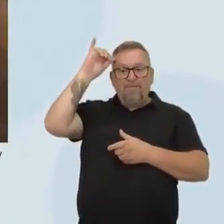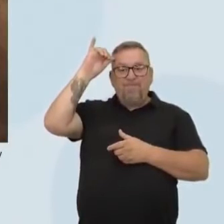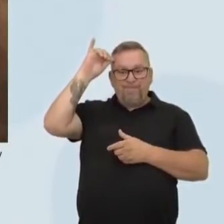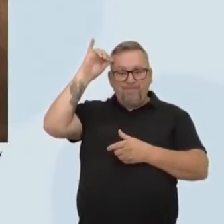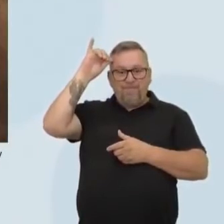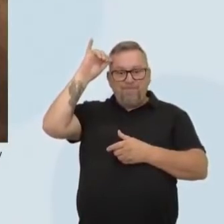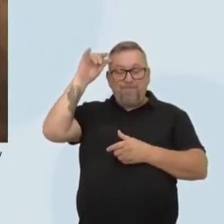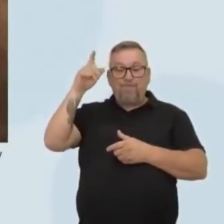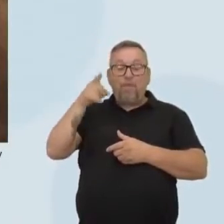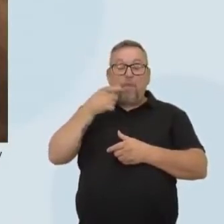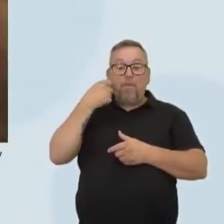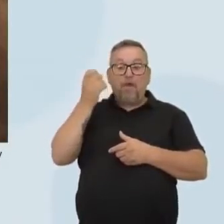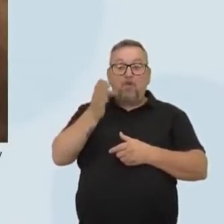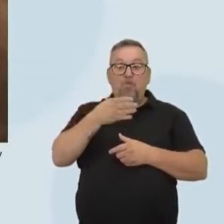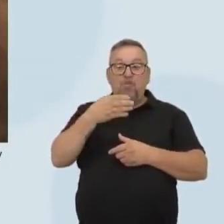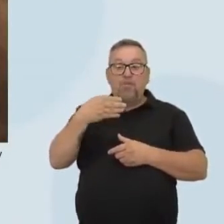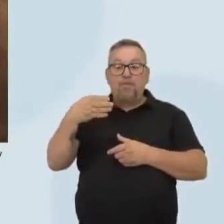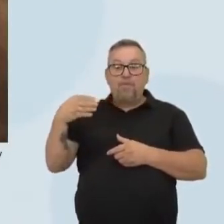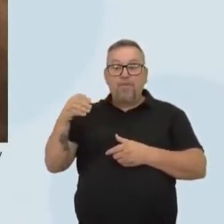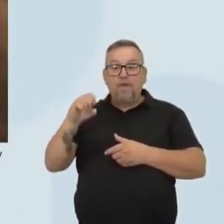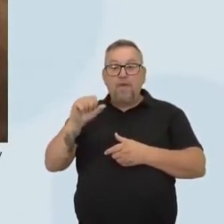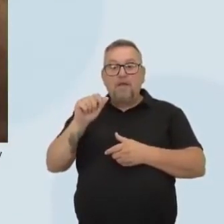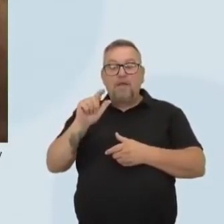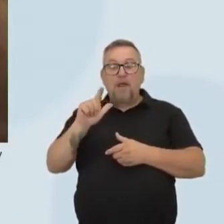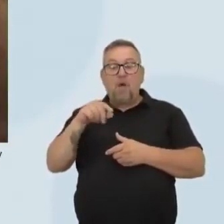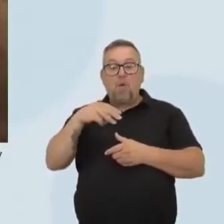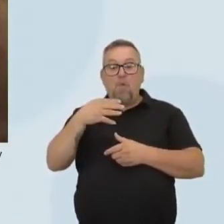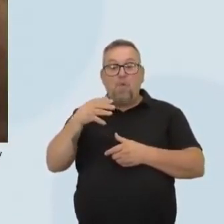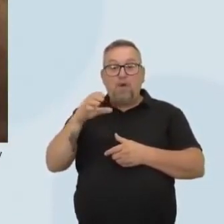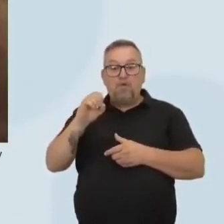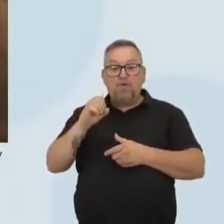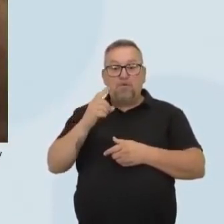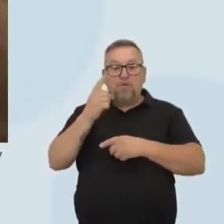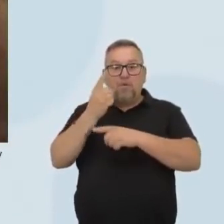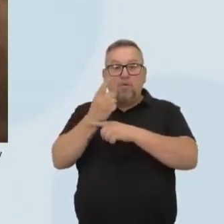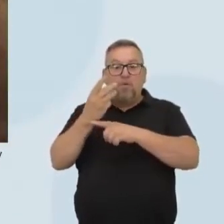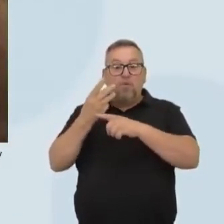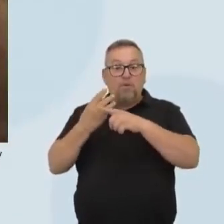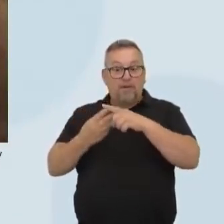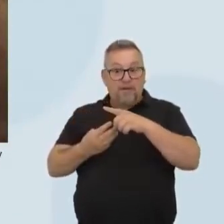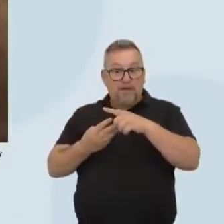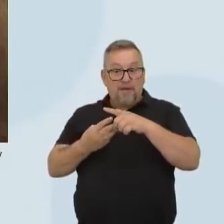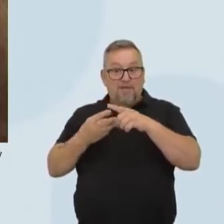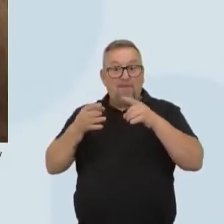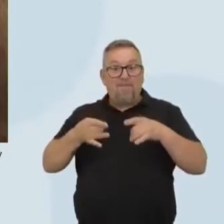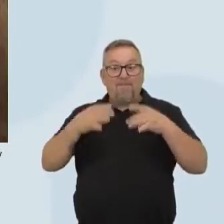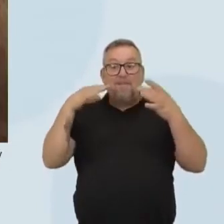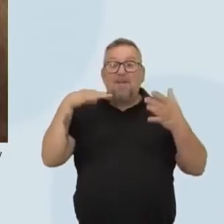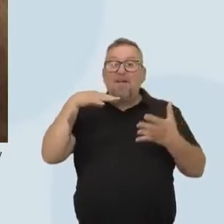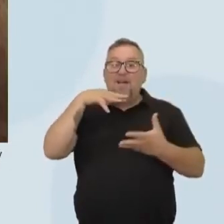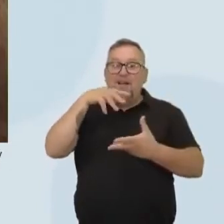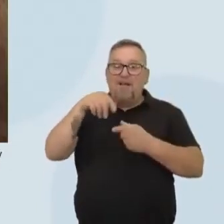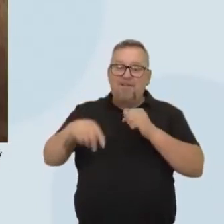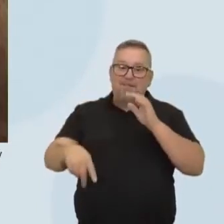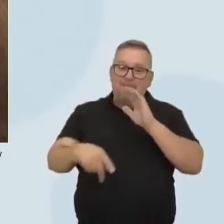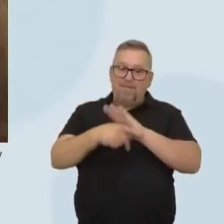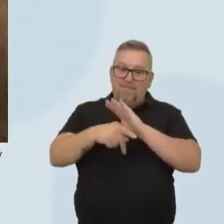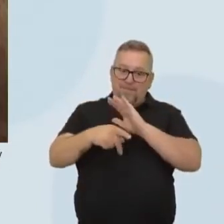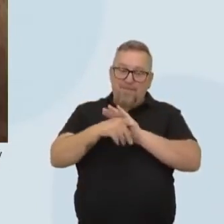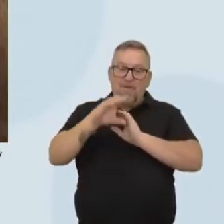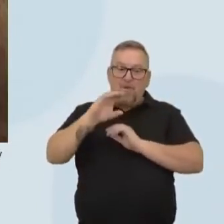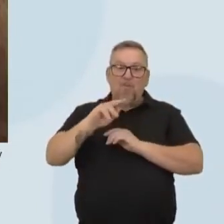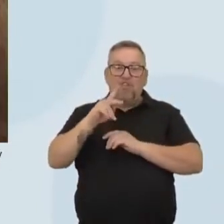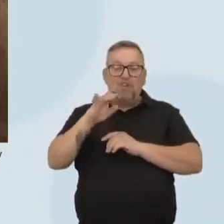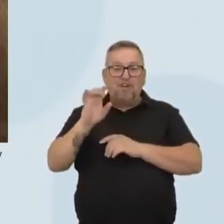piscicultura. Então tá lá, criação de salmão no Chile, um terço de todo o salmão vendido no mundo vem do país,